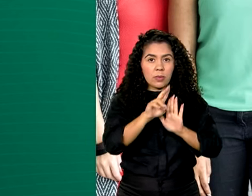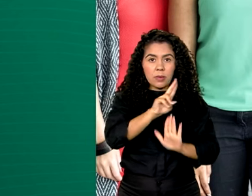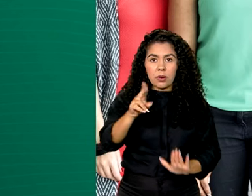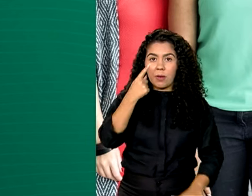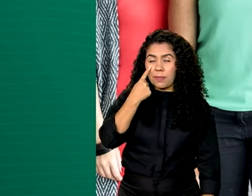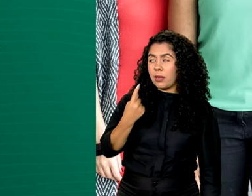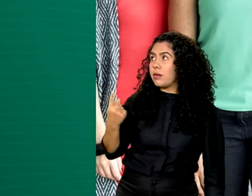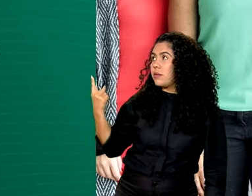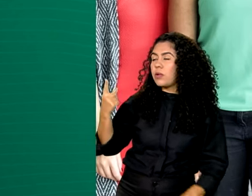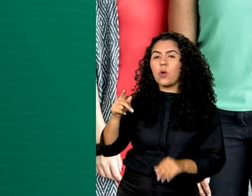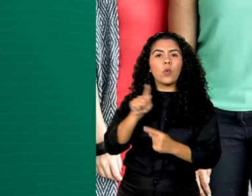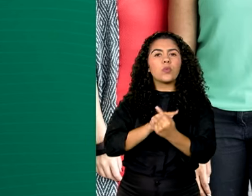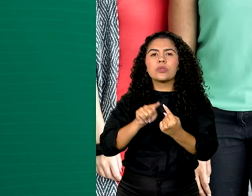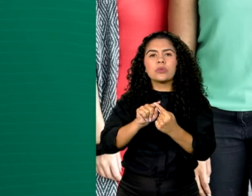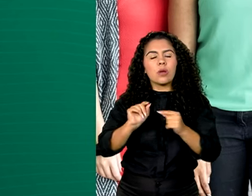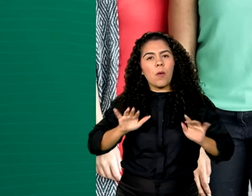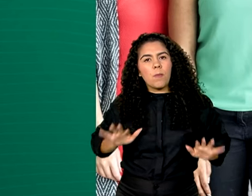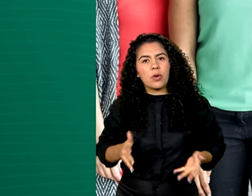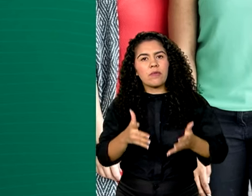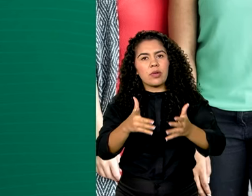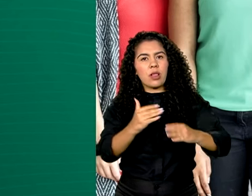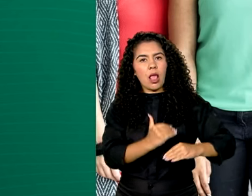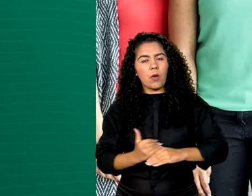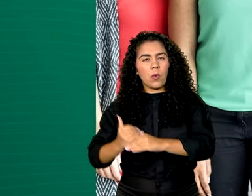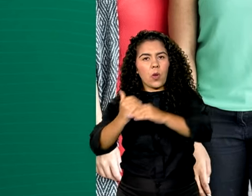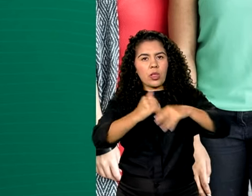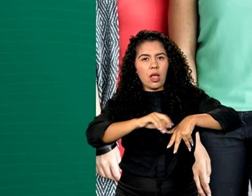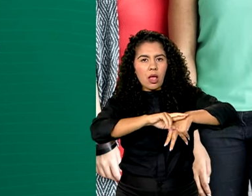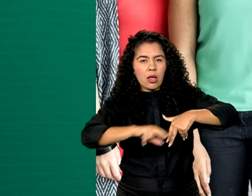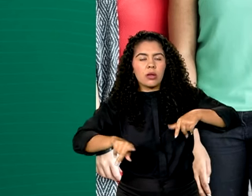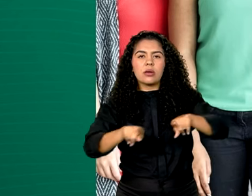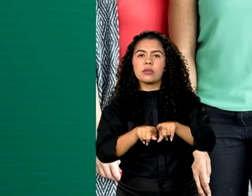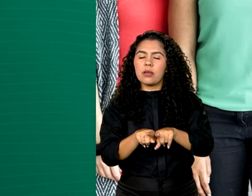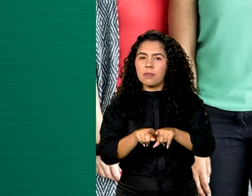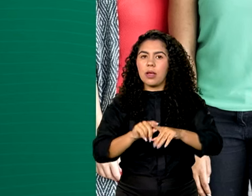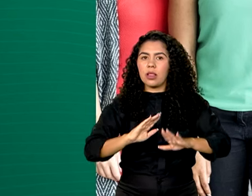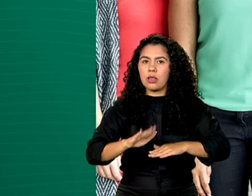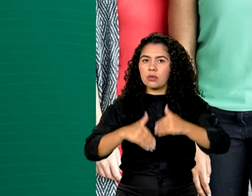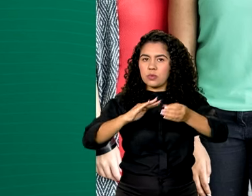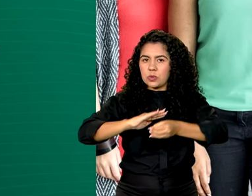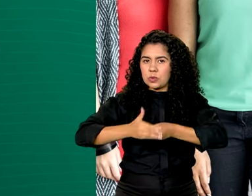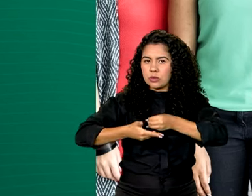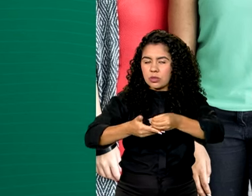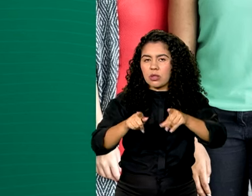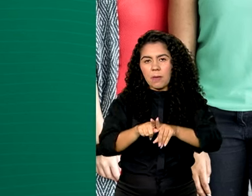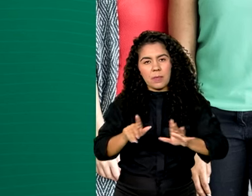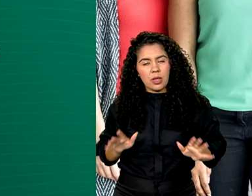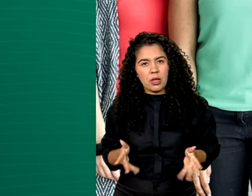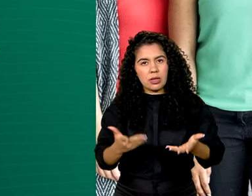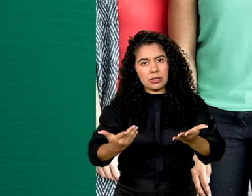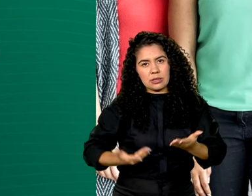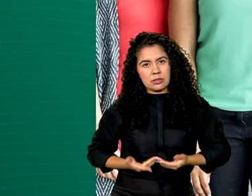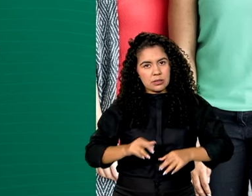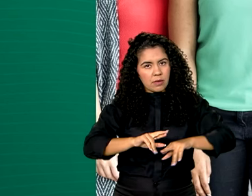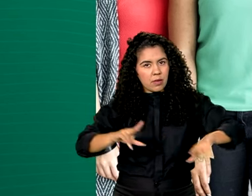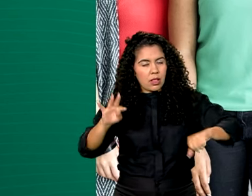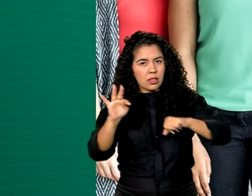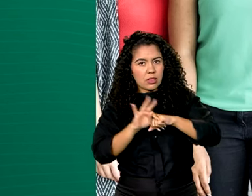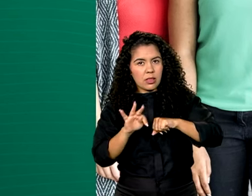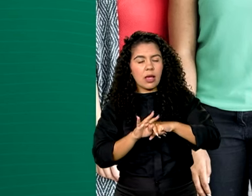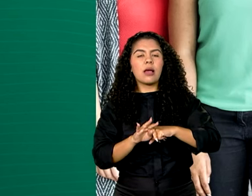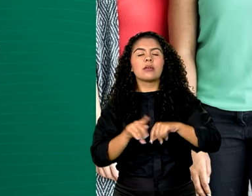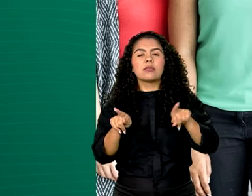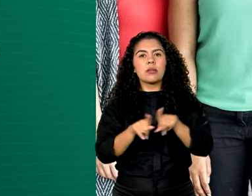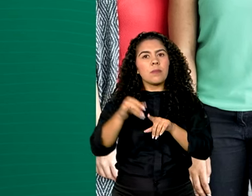igualdade de gênero no campo e apoiando o desenvolvimento sustentável, fomentando serviços de assistência técnica e extensão rural